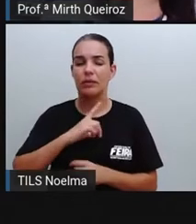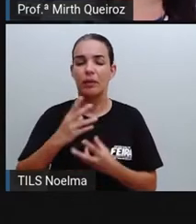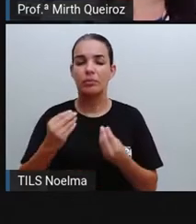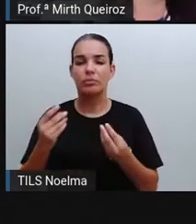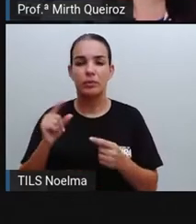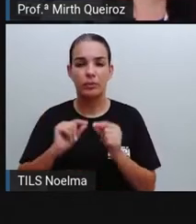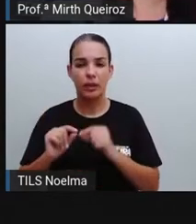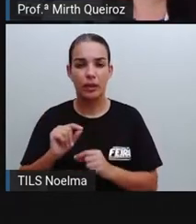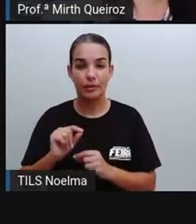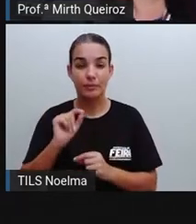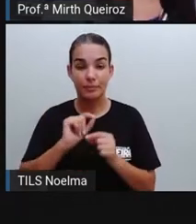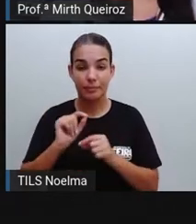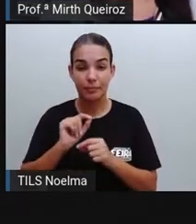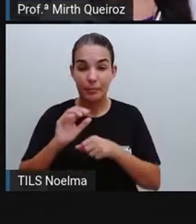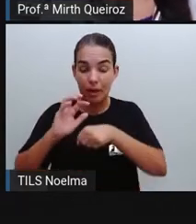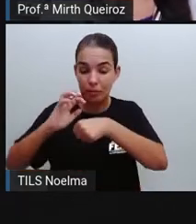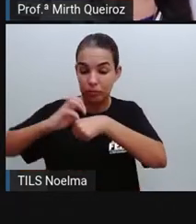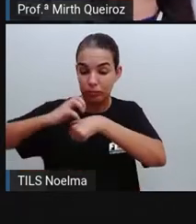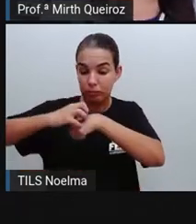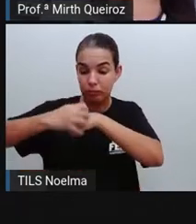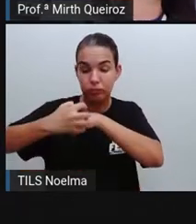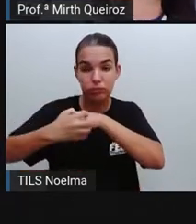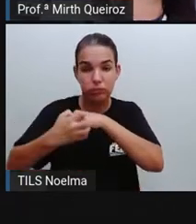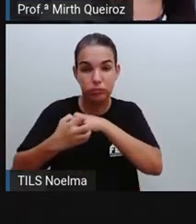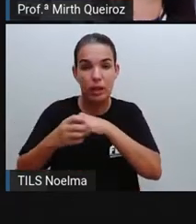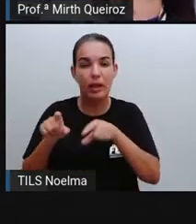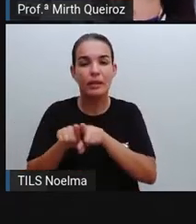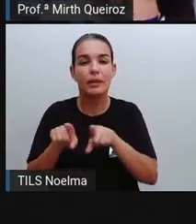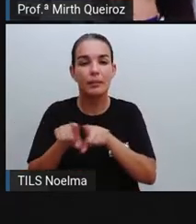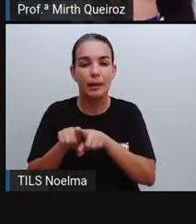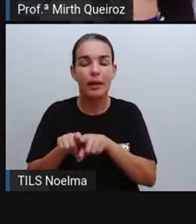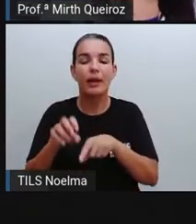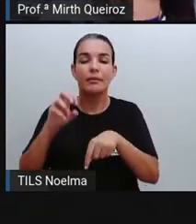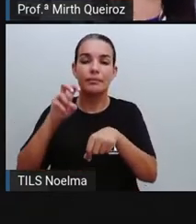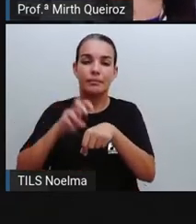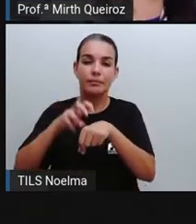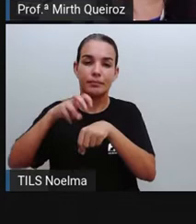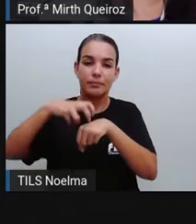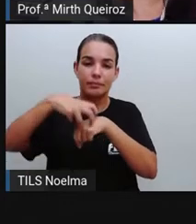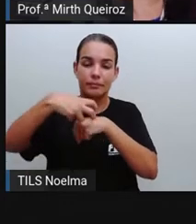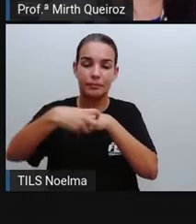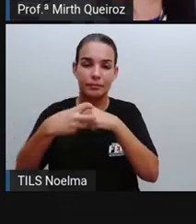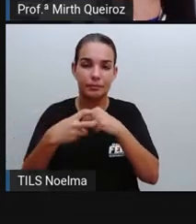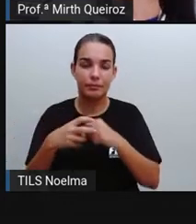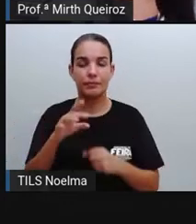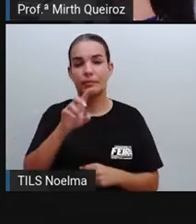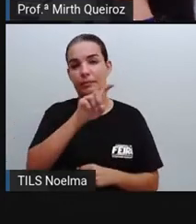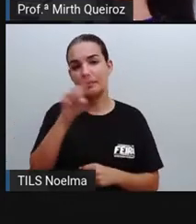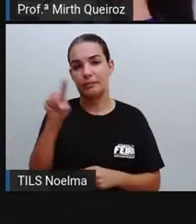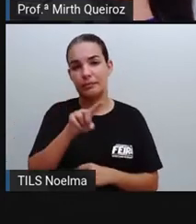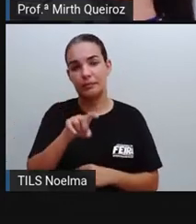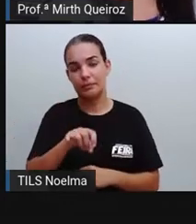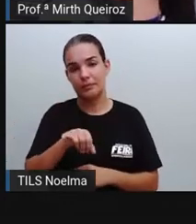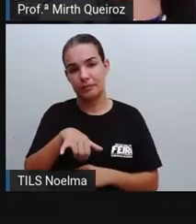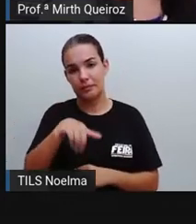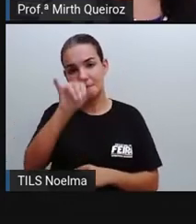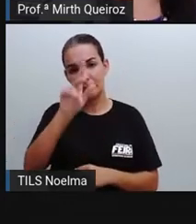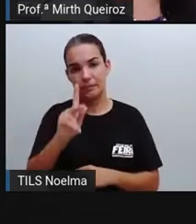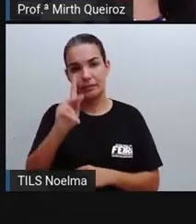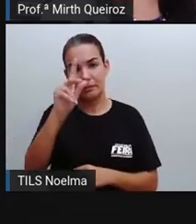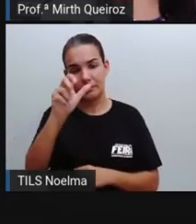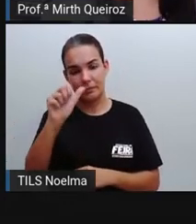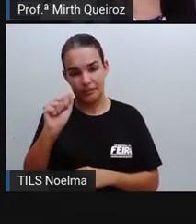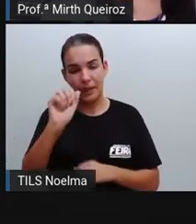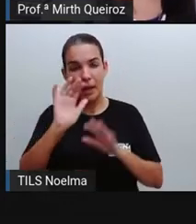seriam quais? A chikungunya e a zika, certo? A dengue, ela é sem dúvida a mais grave entre as três